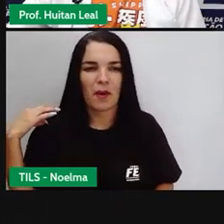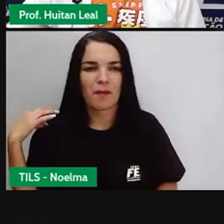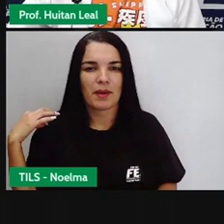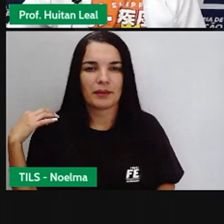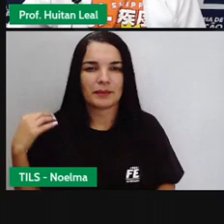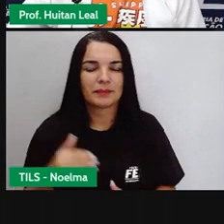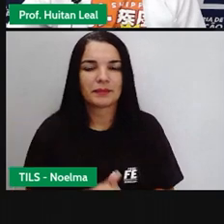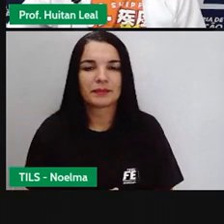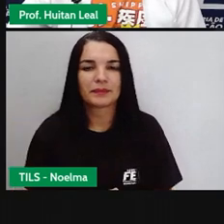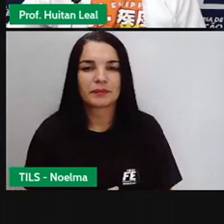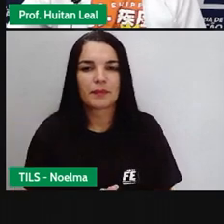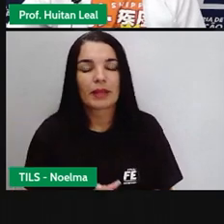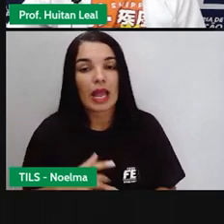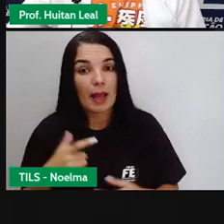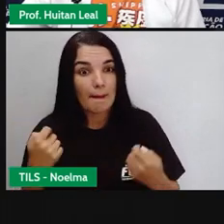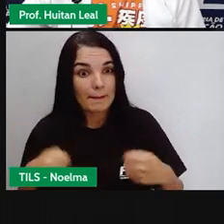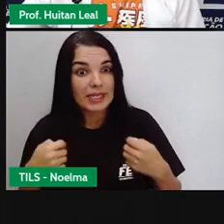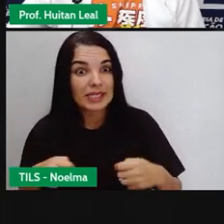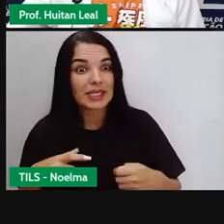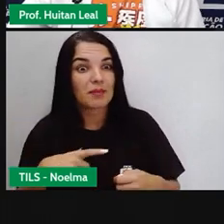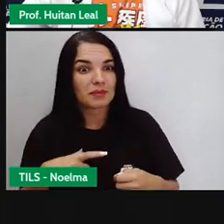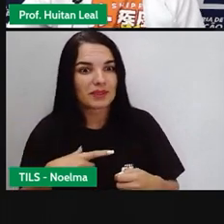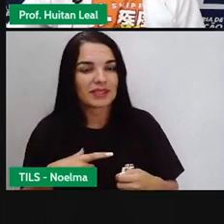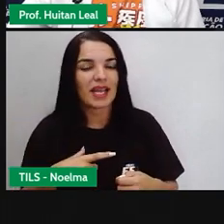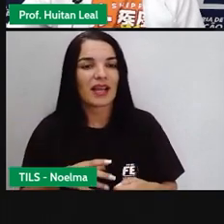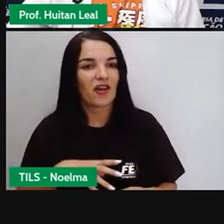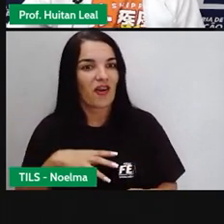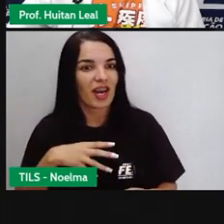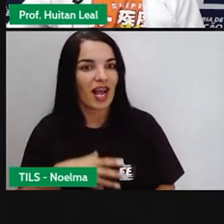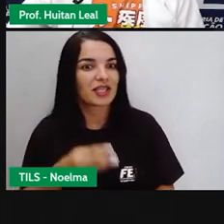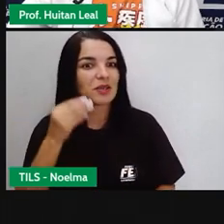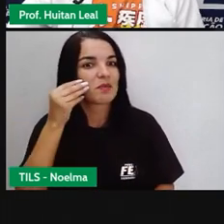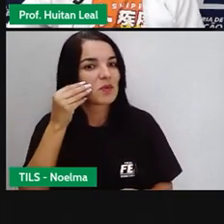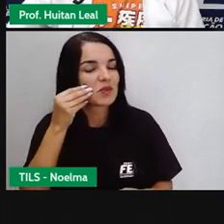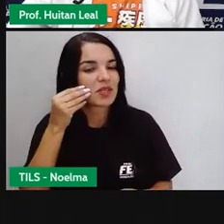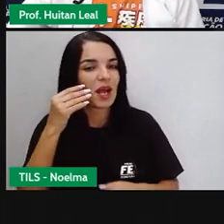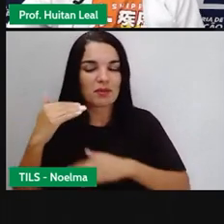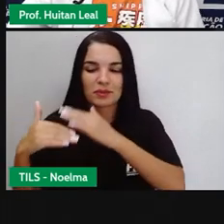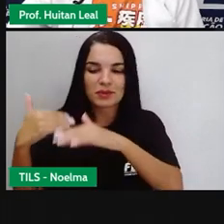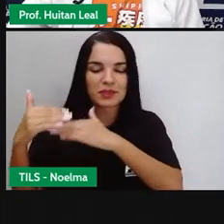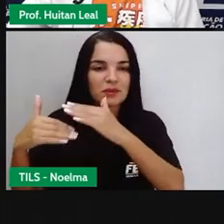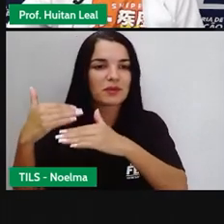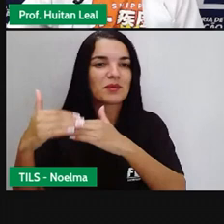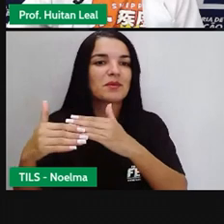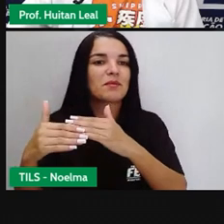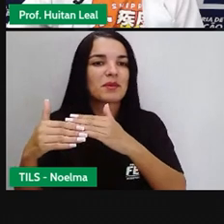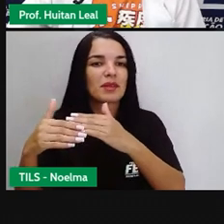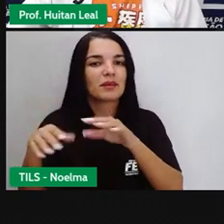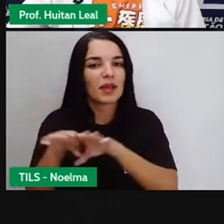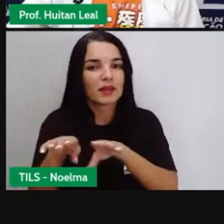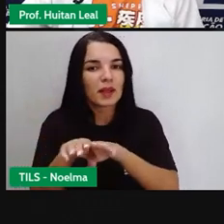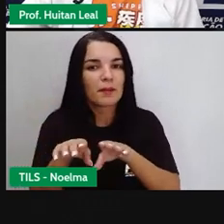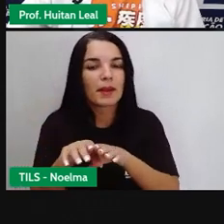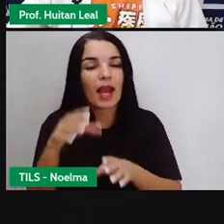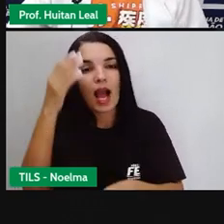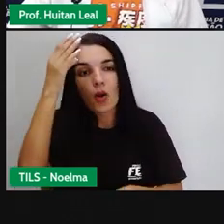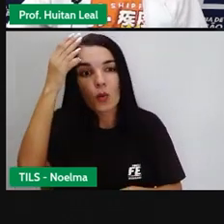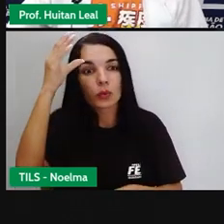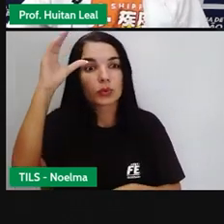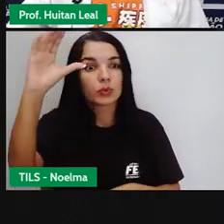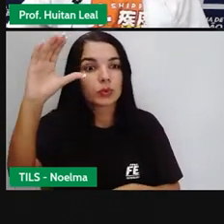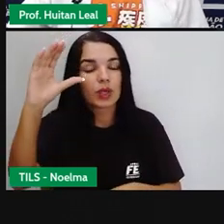outros. Vamos valorizar essa cultura que é importante para o nosso desenvolvimento também. A cultura indígena